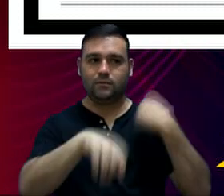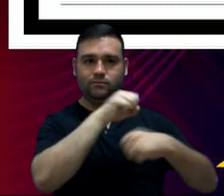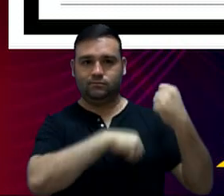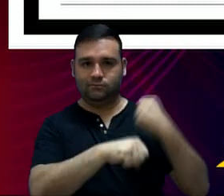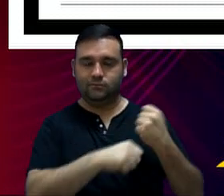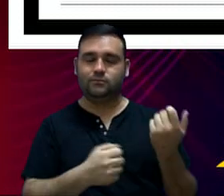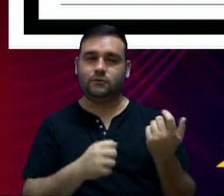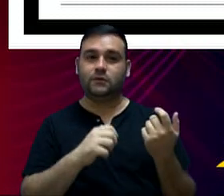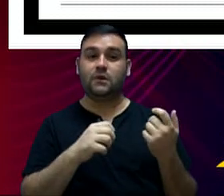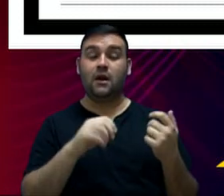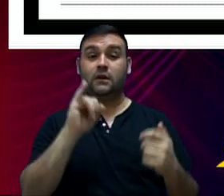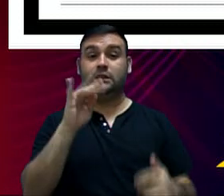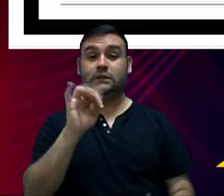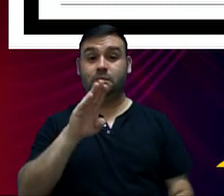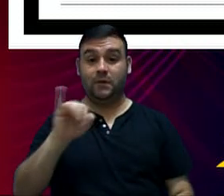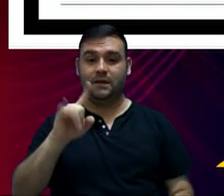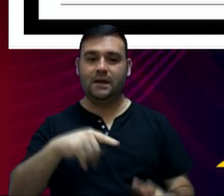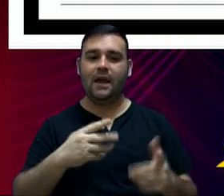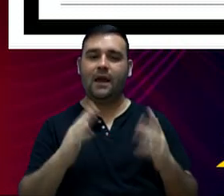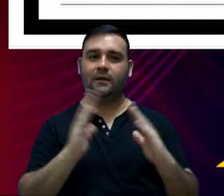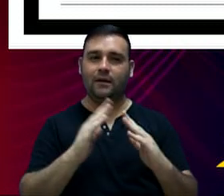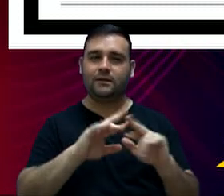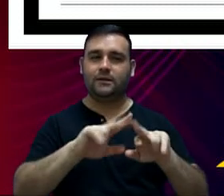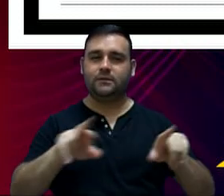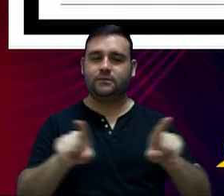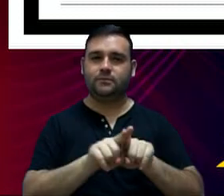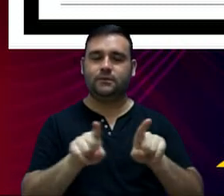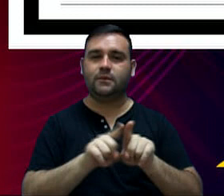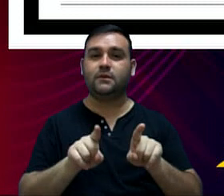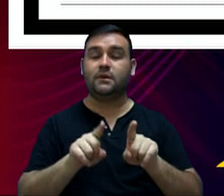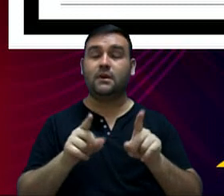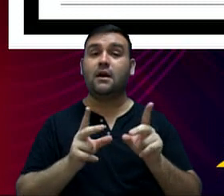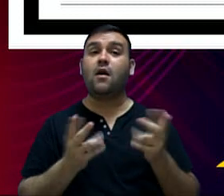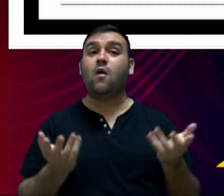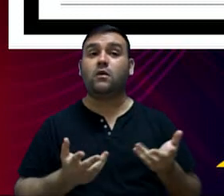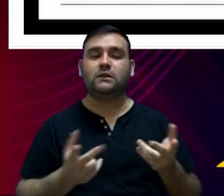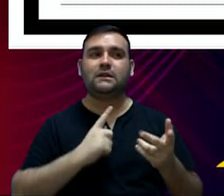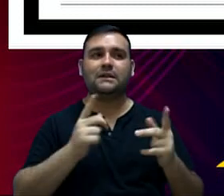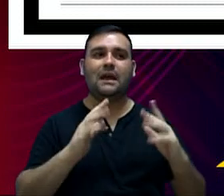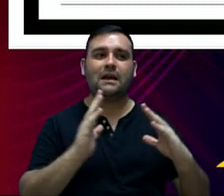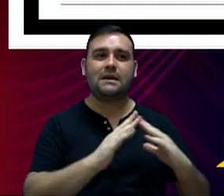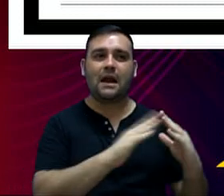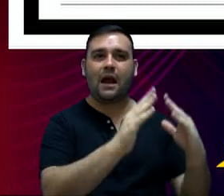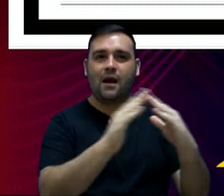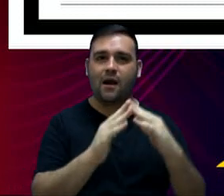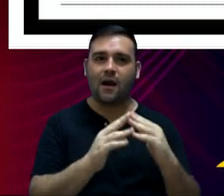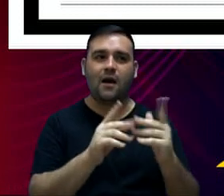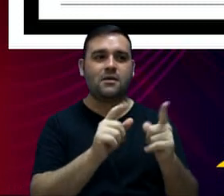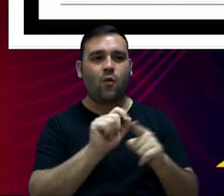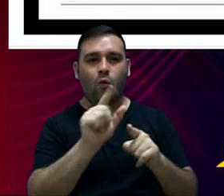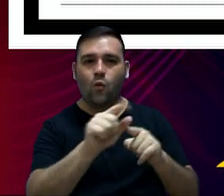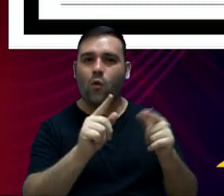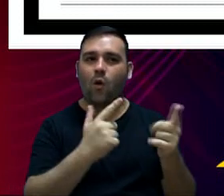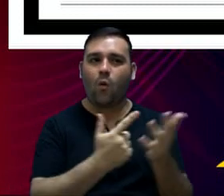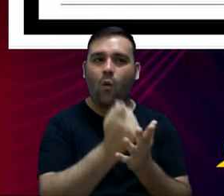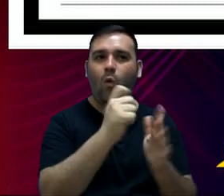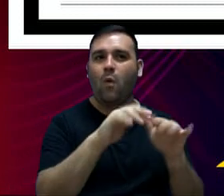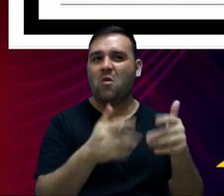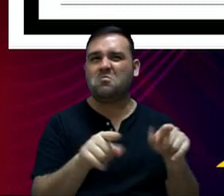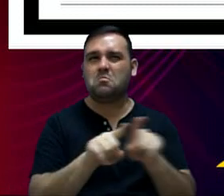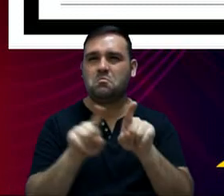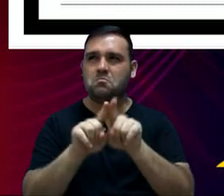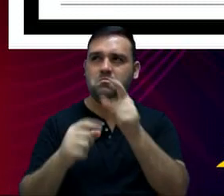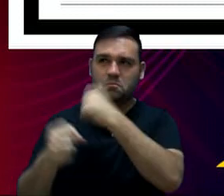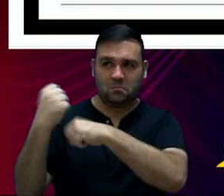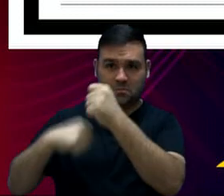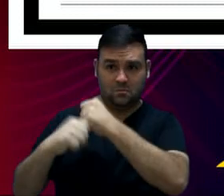ITBI, que é o Imposto de Transmissão de Bens Imóveis, demonstra aí que o mercado imobiliário, ele continua, ou pelo menos de